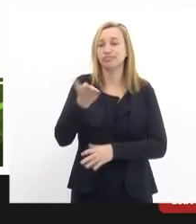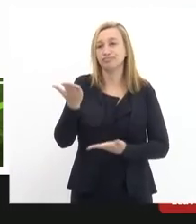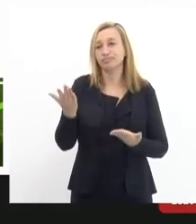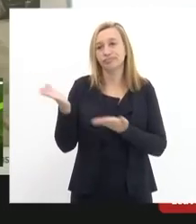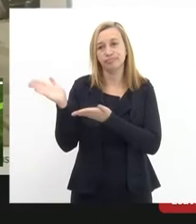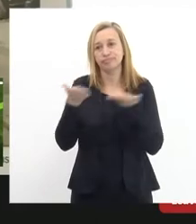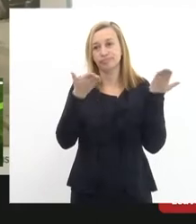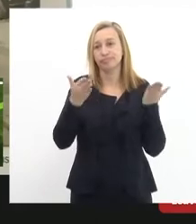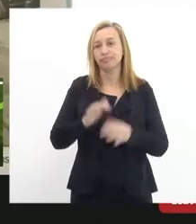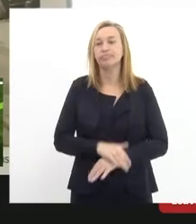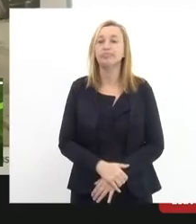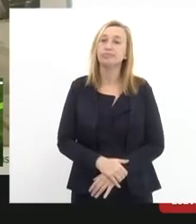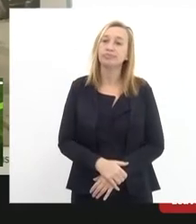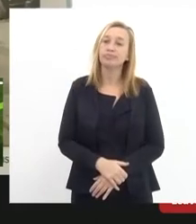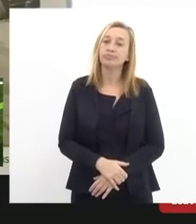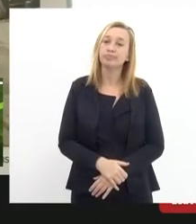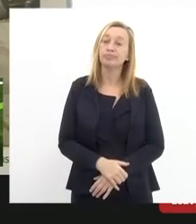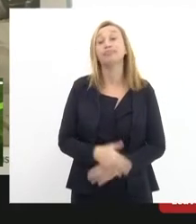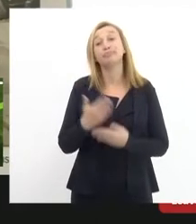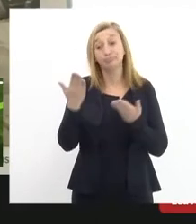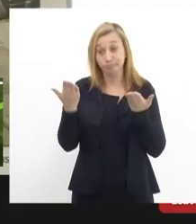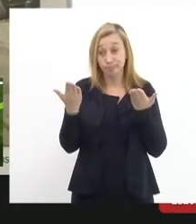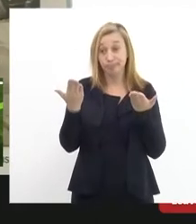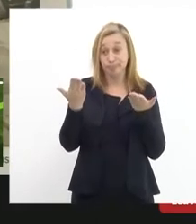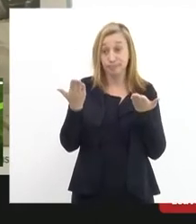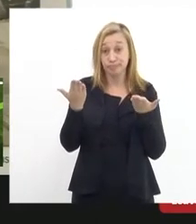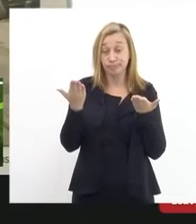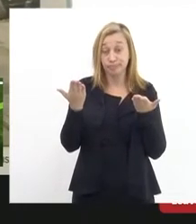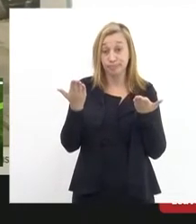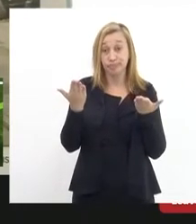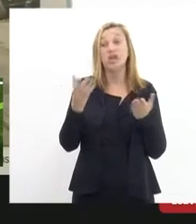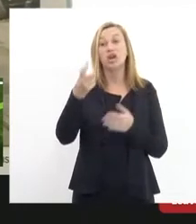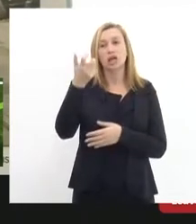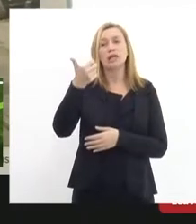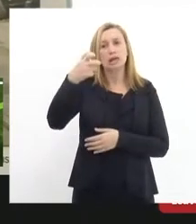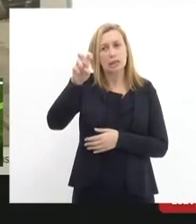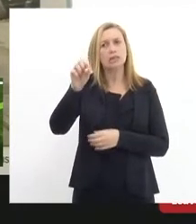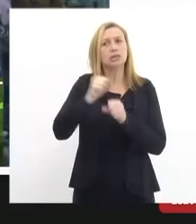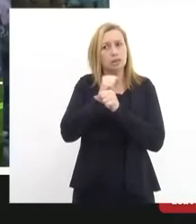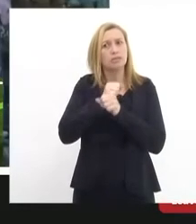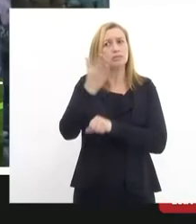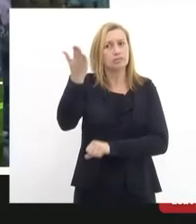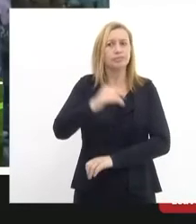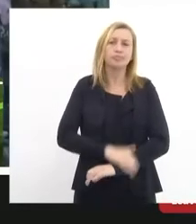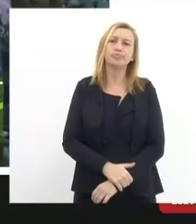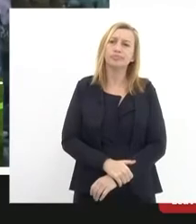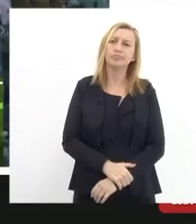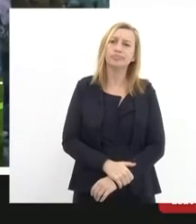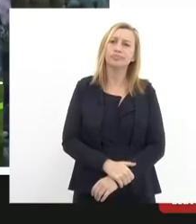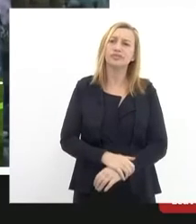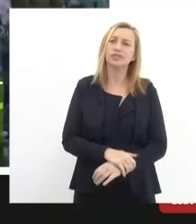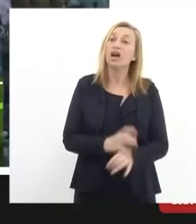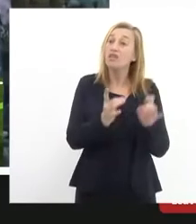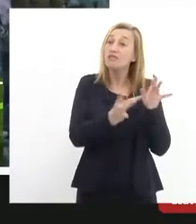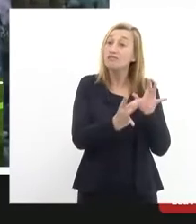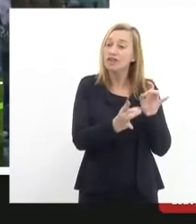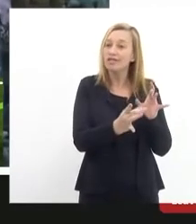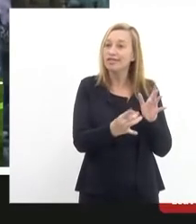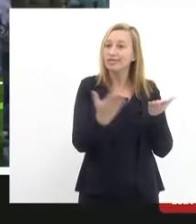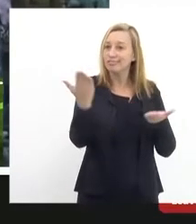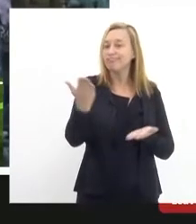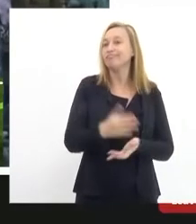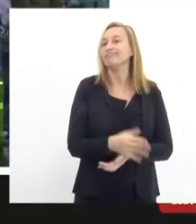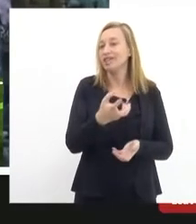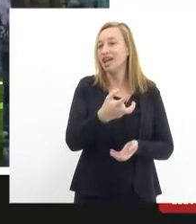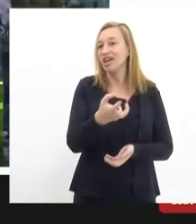adiante. Essa aqui tem outros 15 anos. A privatização é tentativa ser... Então,